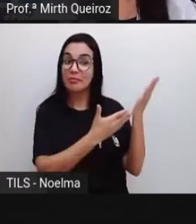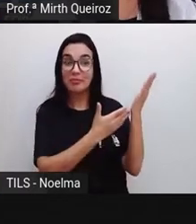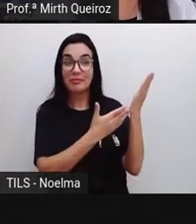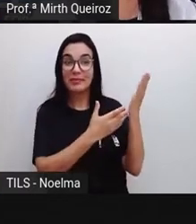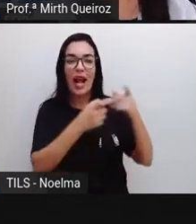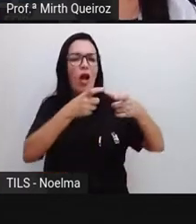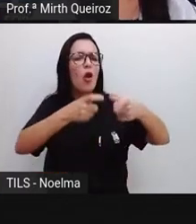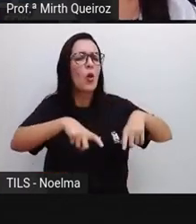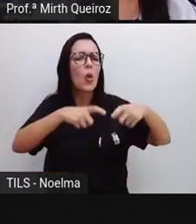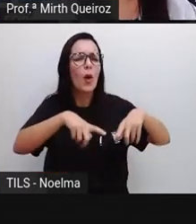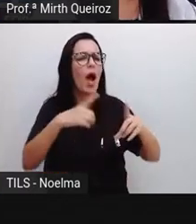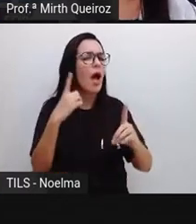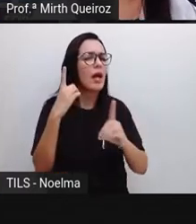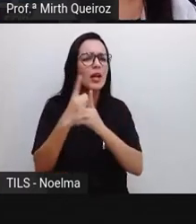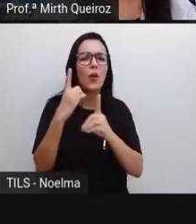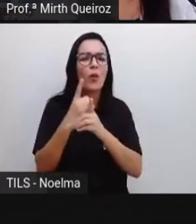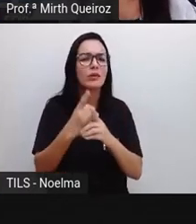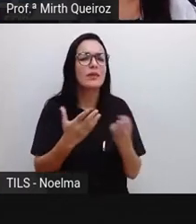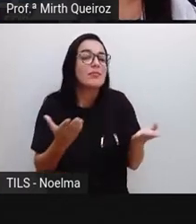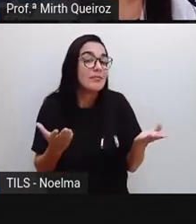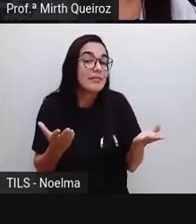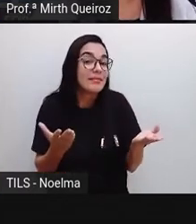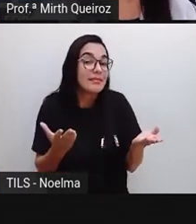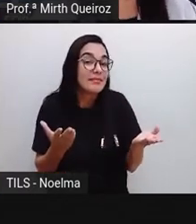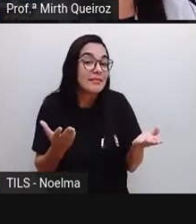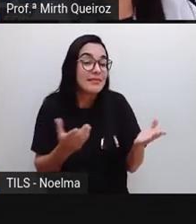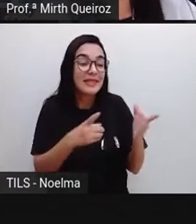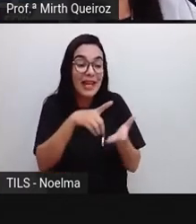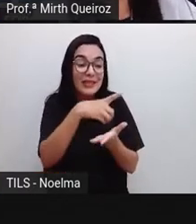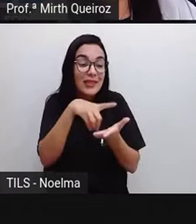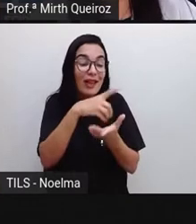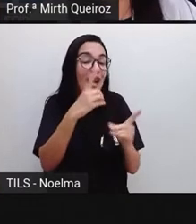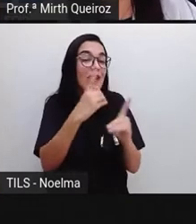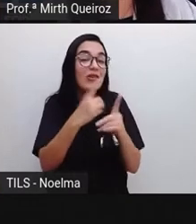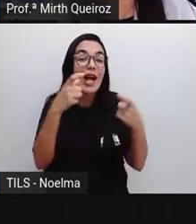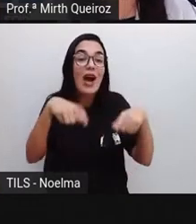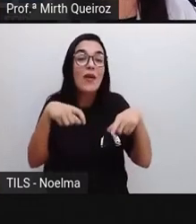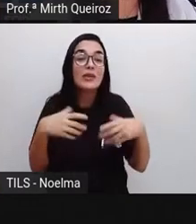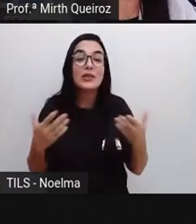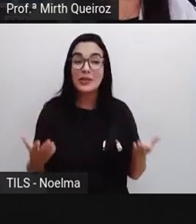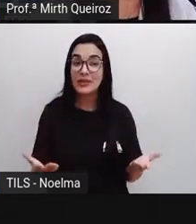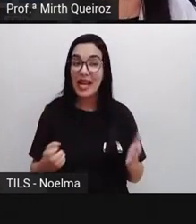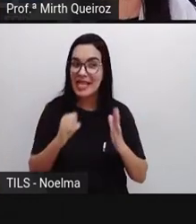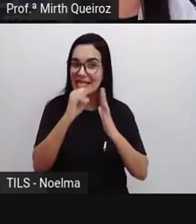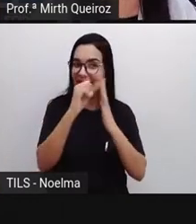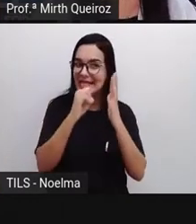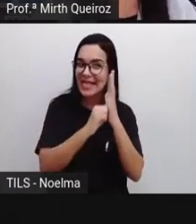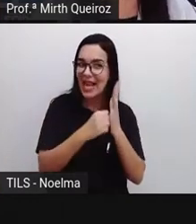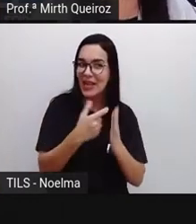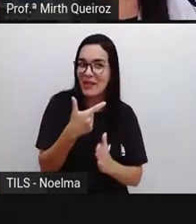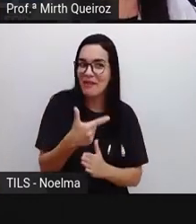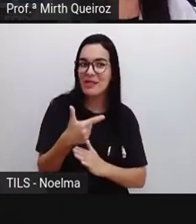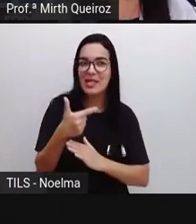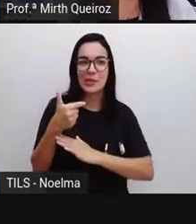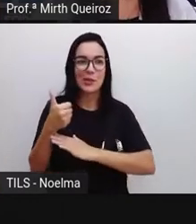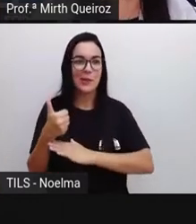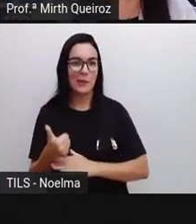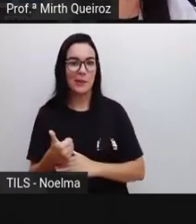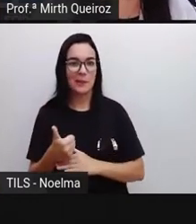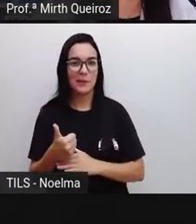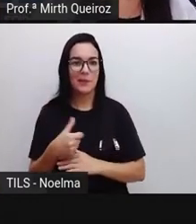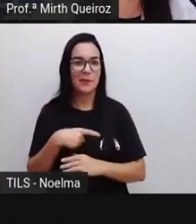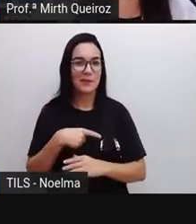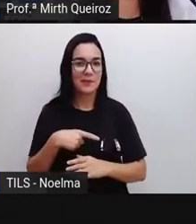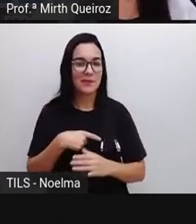local onde a gente encontra esses verbetes, que são os dicionários e as enciclopédias. E a gente vai ver como no século XXI